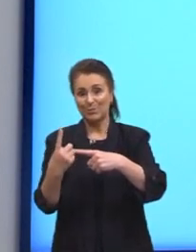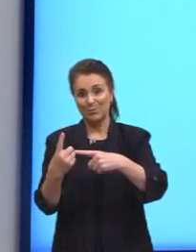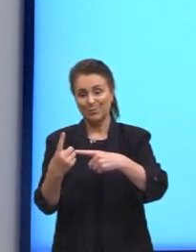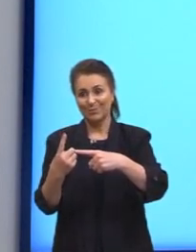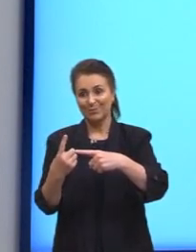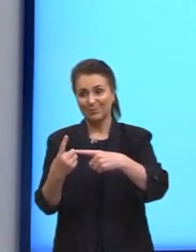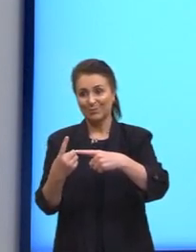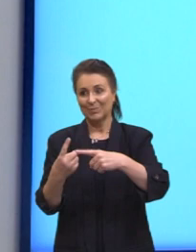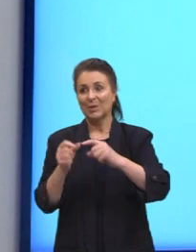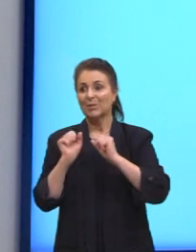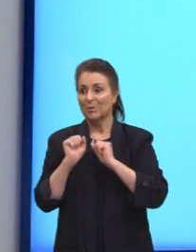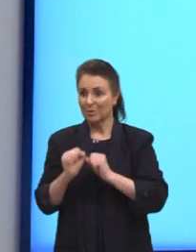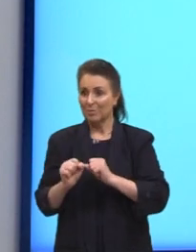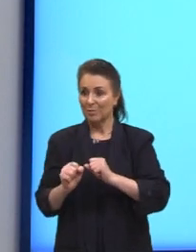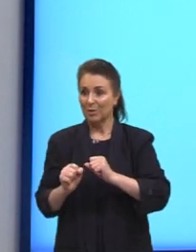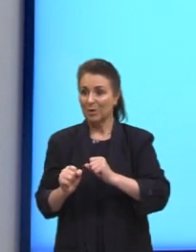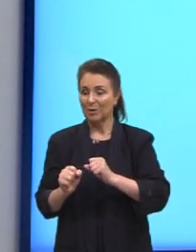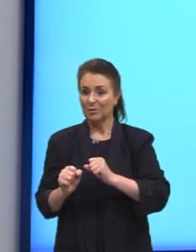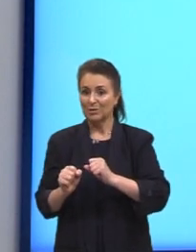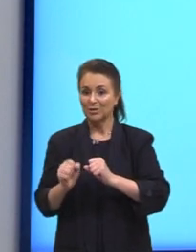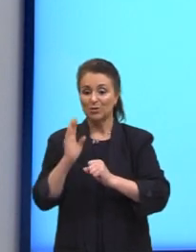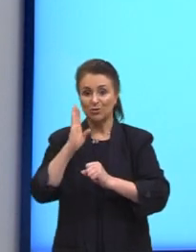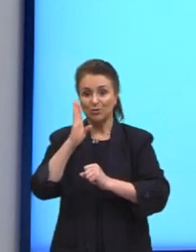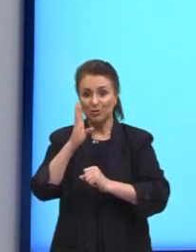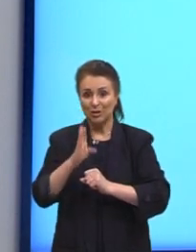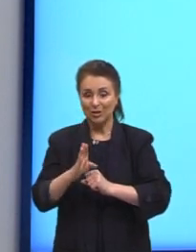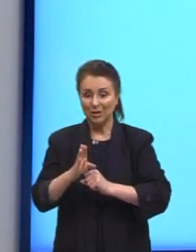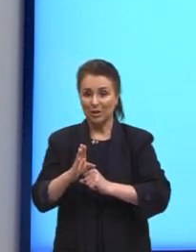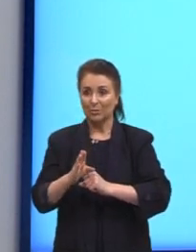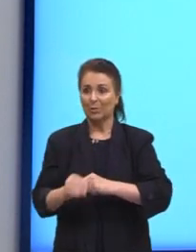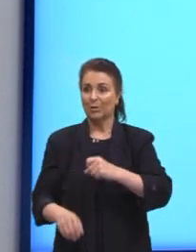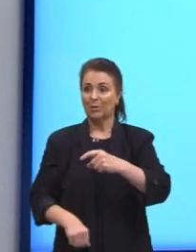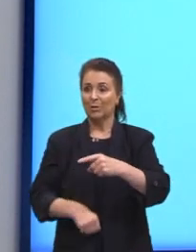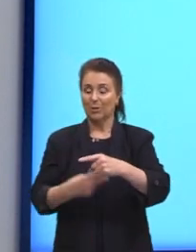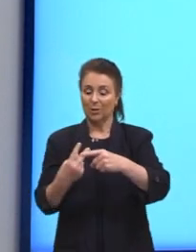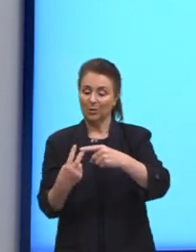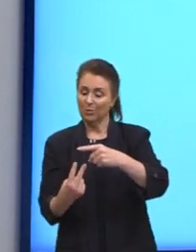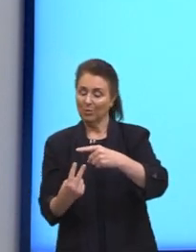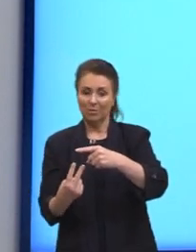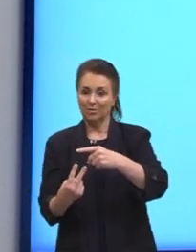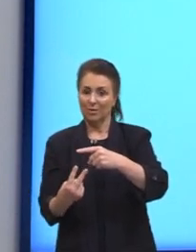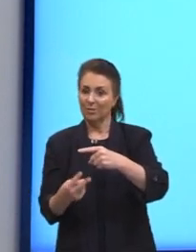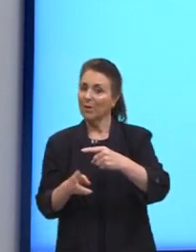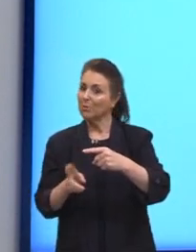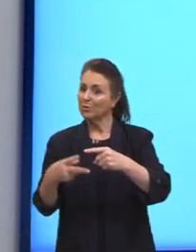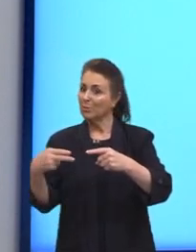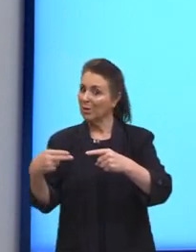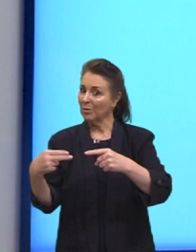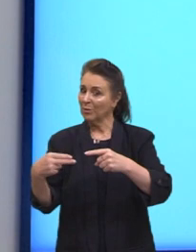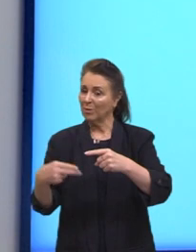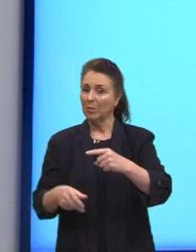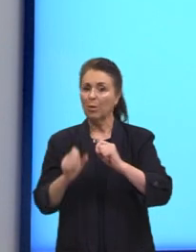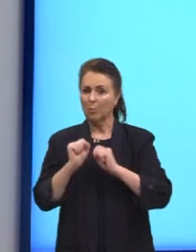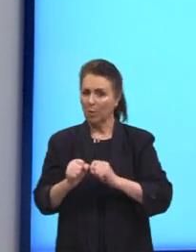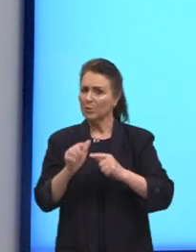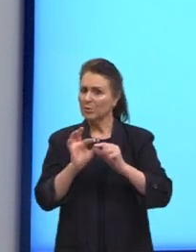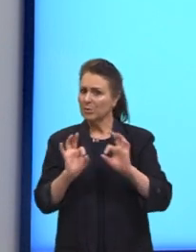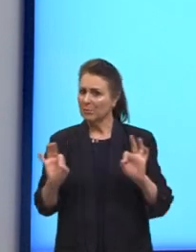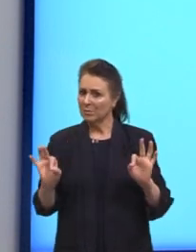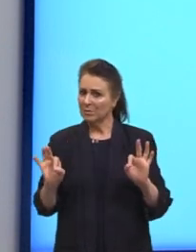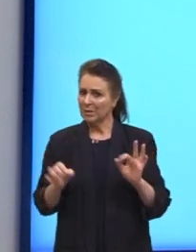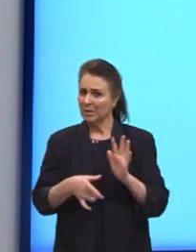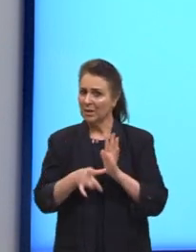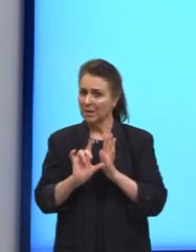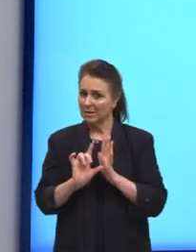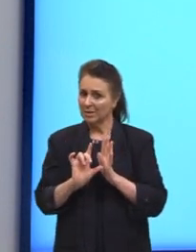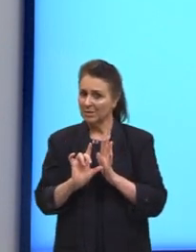então a gente já pode até colocar o resultado. O fatorial de 2 é igual a 2. Posso simplificar mais alguma coisa antes